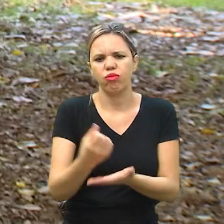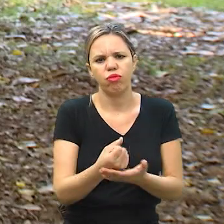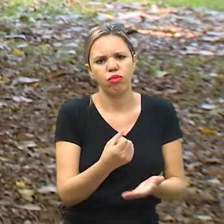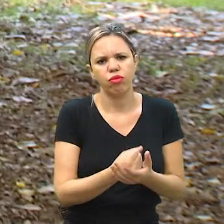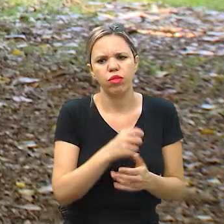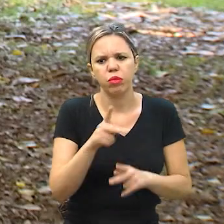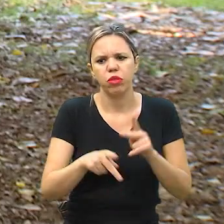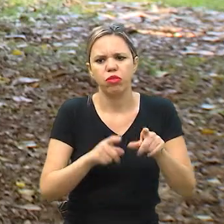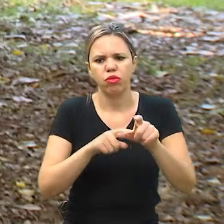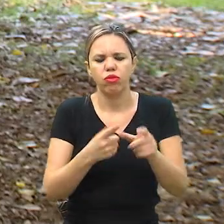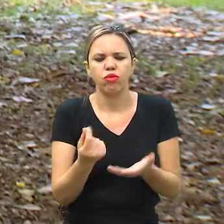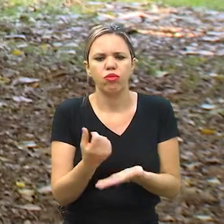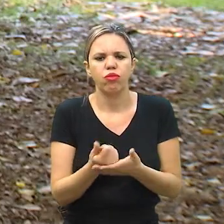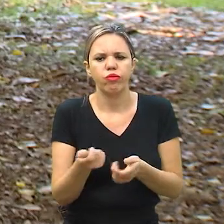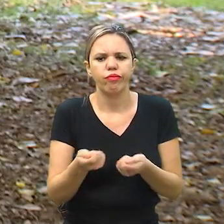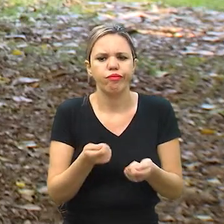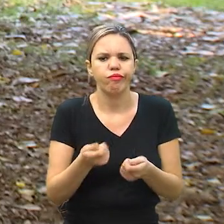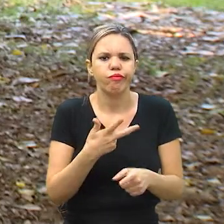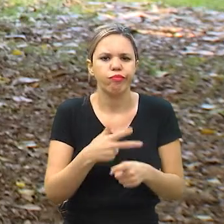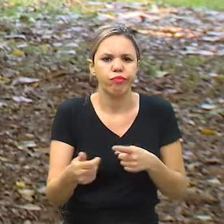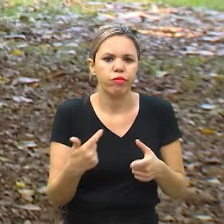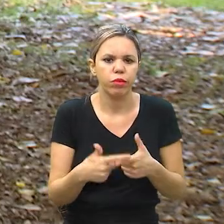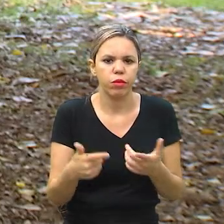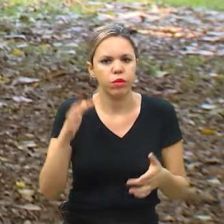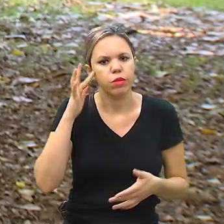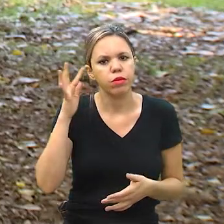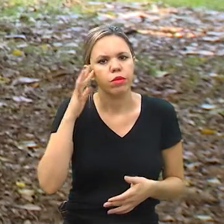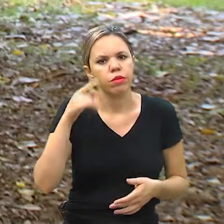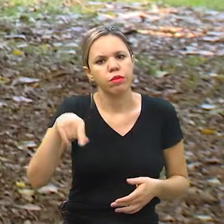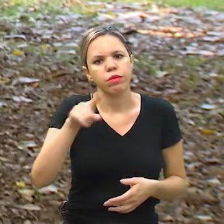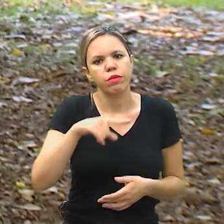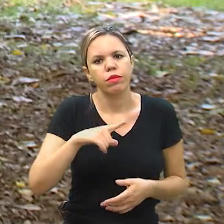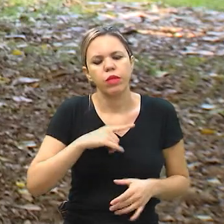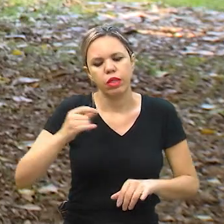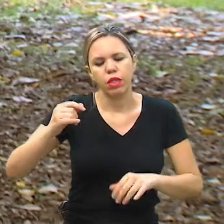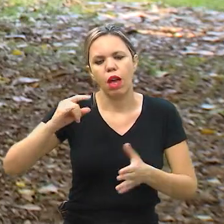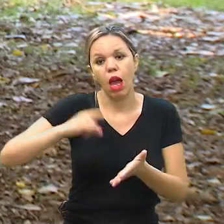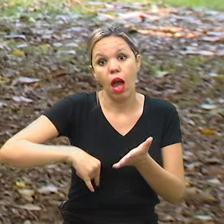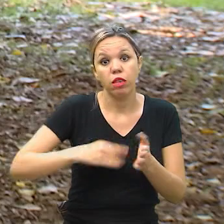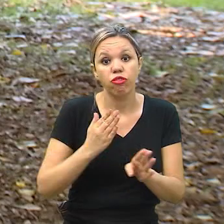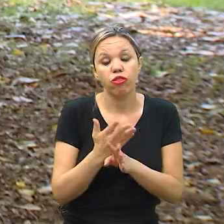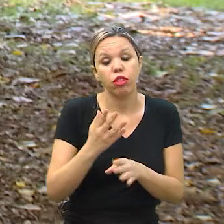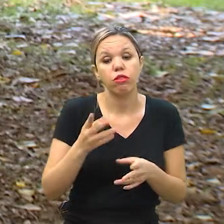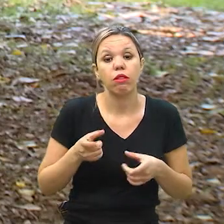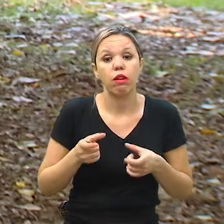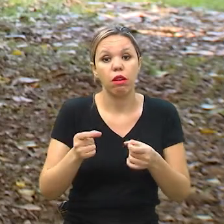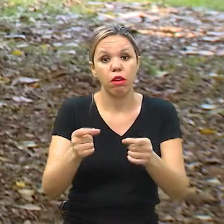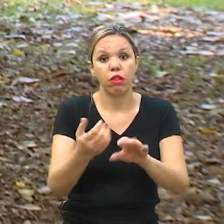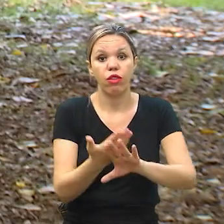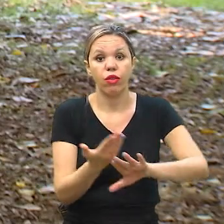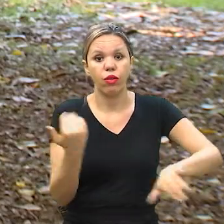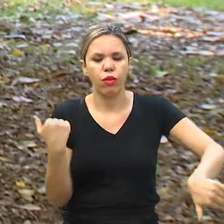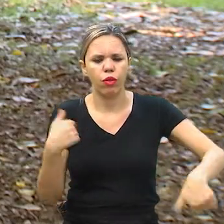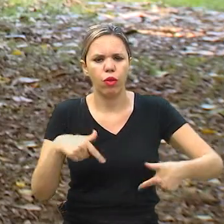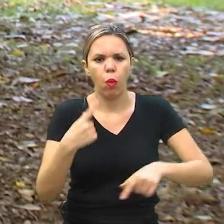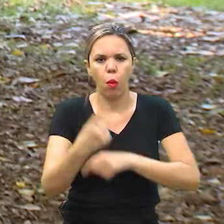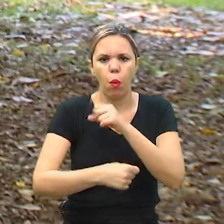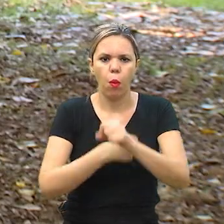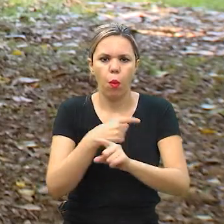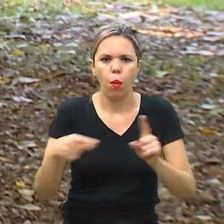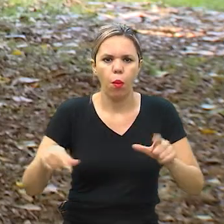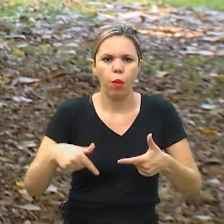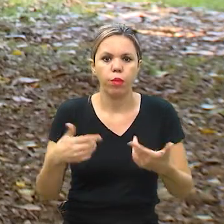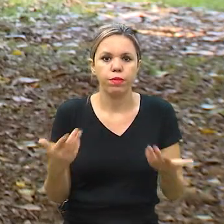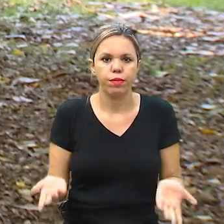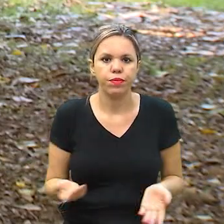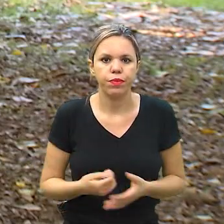terceiros, para poder lidar com essa situação. Imagina que você, por exemplo, é diagnosticado com câncer amanhã, tem que ficar afastado um ano, um ano e meio do